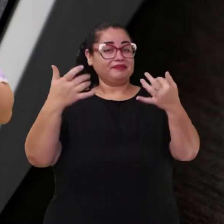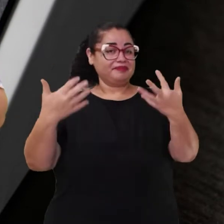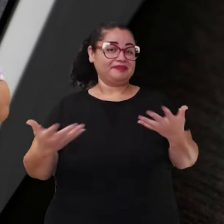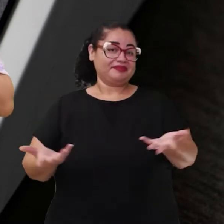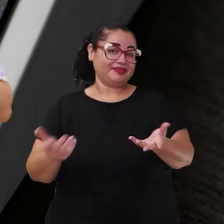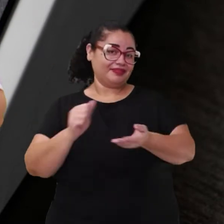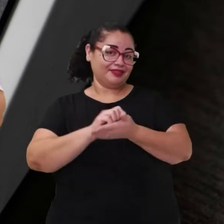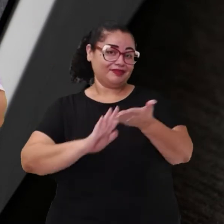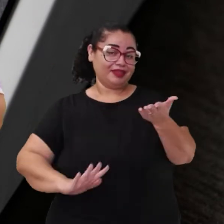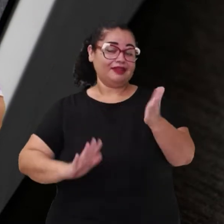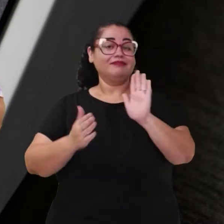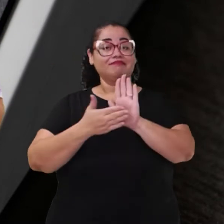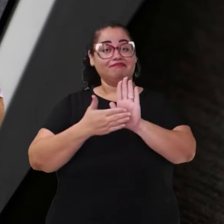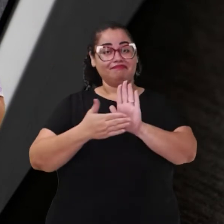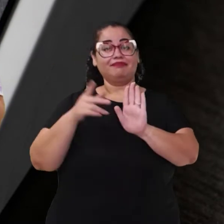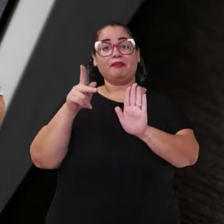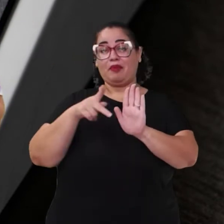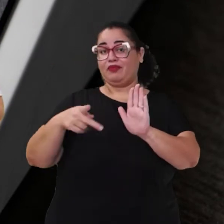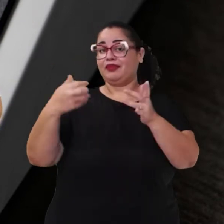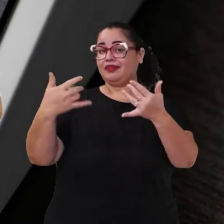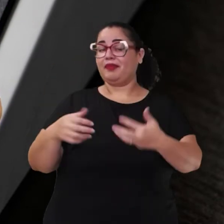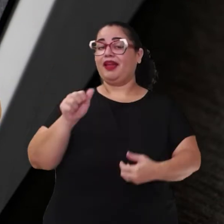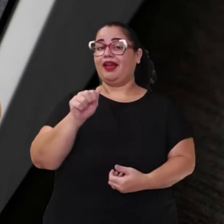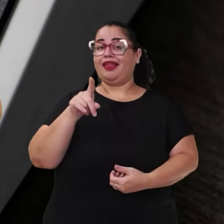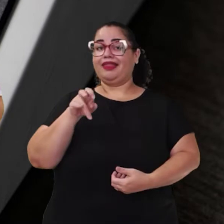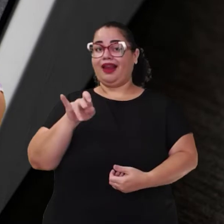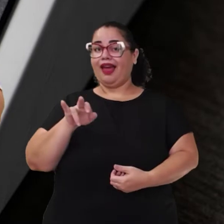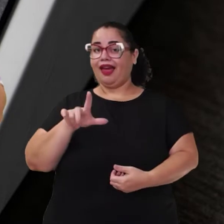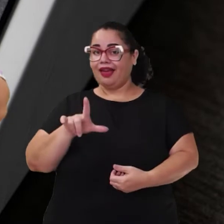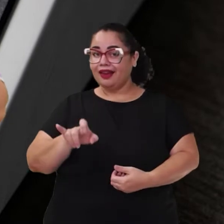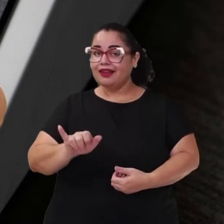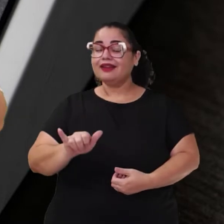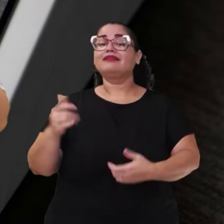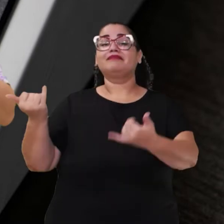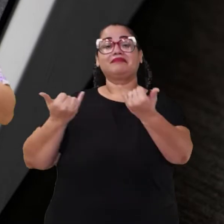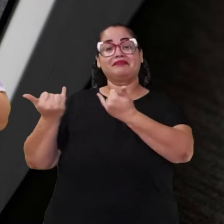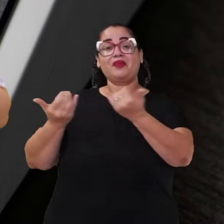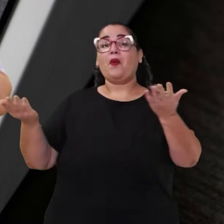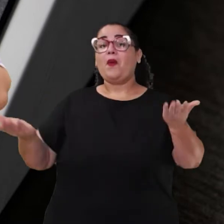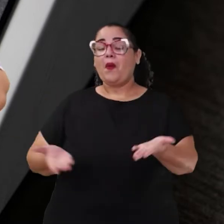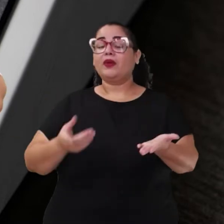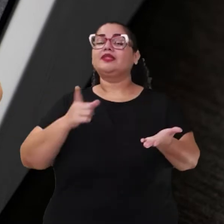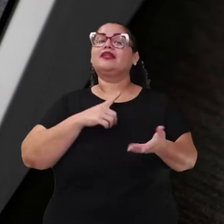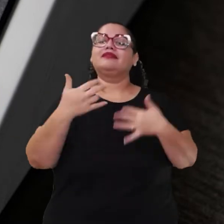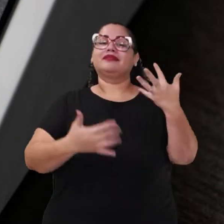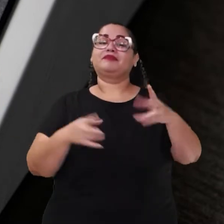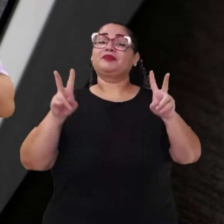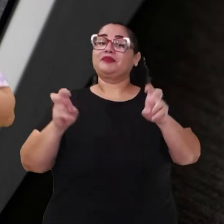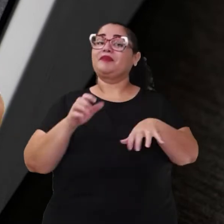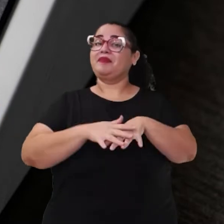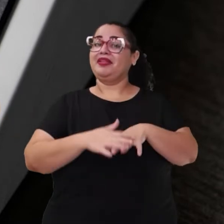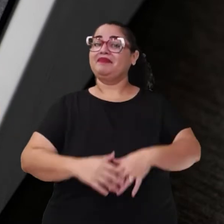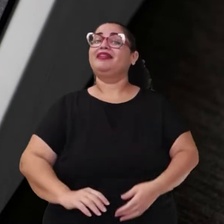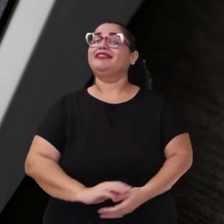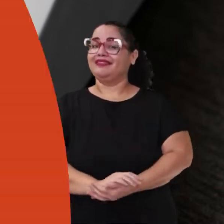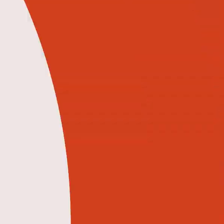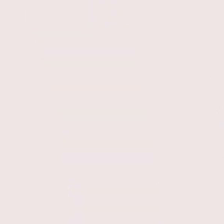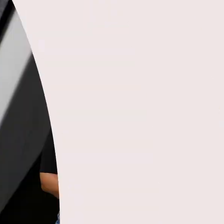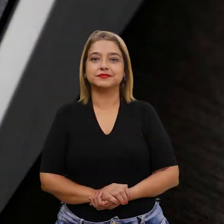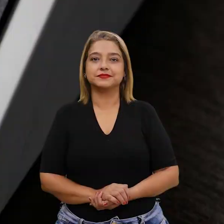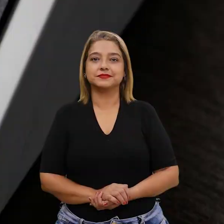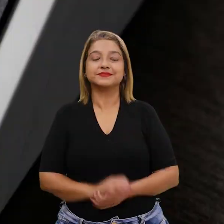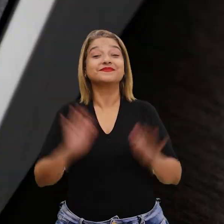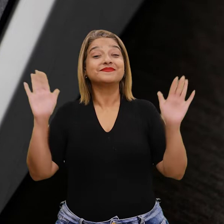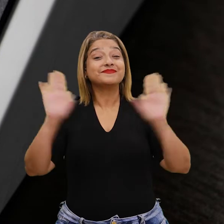prontos para a nossa proposta de atividade com a professora Andriele? Eu ouvi dizer que hoje teremos um pouquinho de matemática, hein?